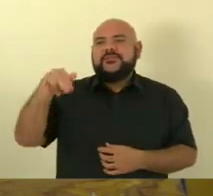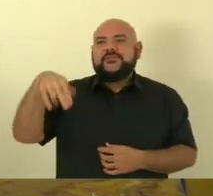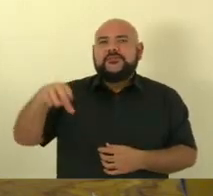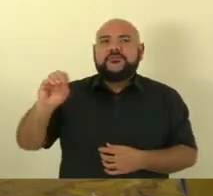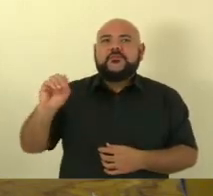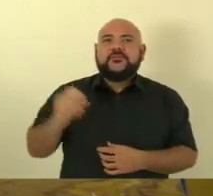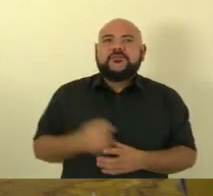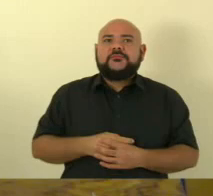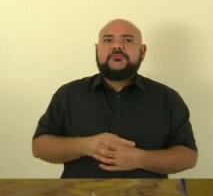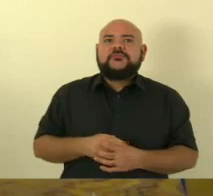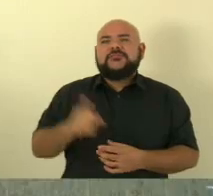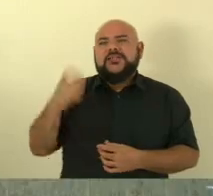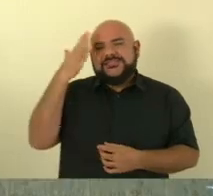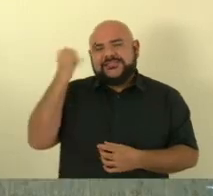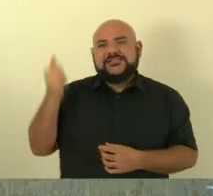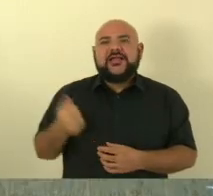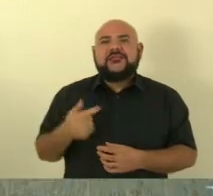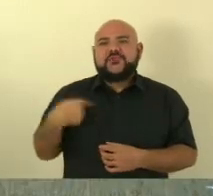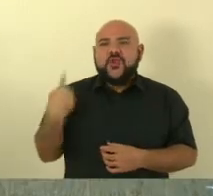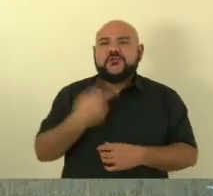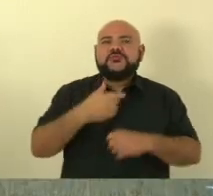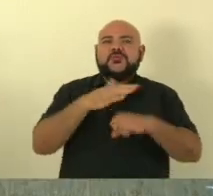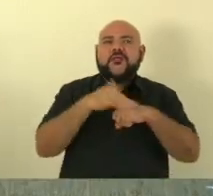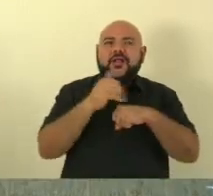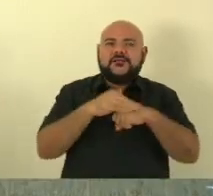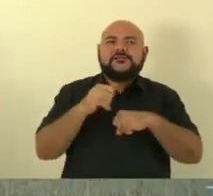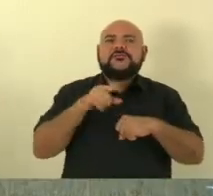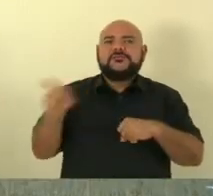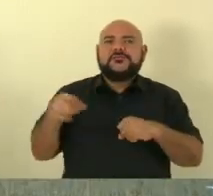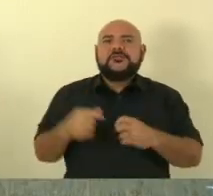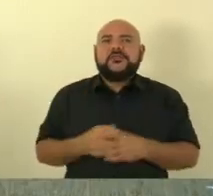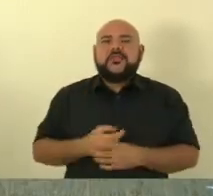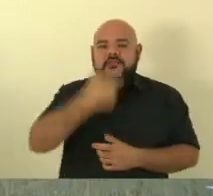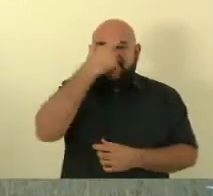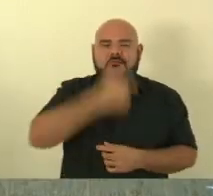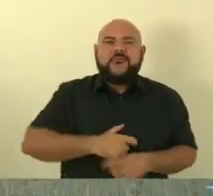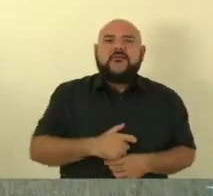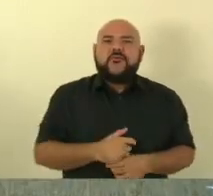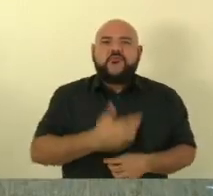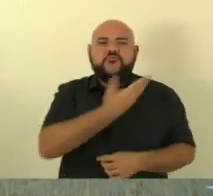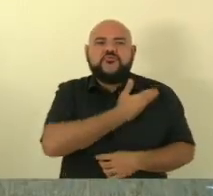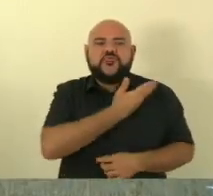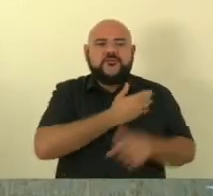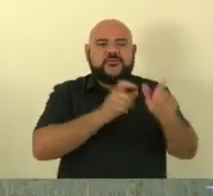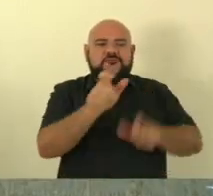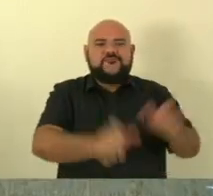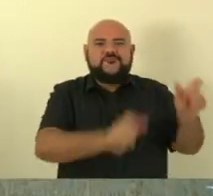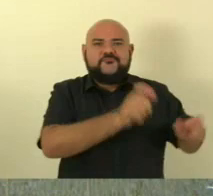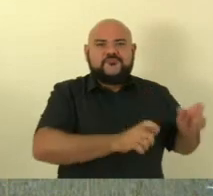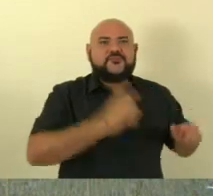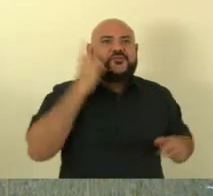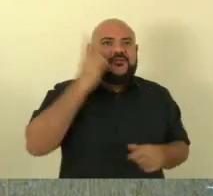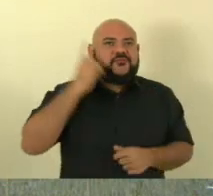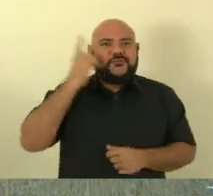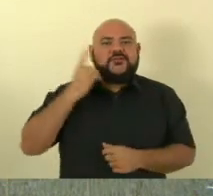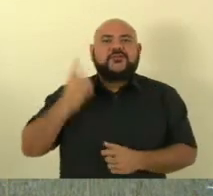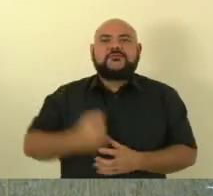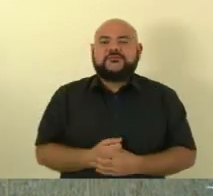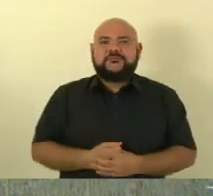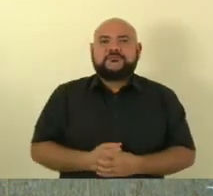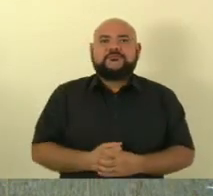carinho que nós temos por você tanto eu como nossos colegas deputados e o próprio presidente dessa casa